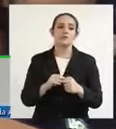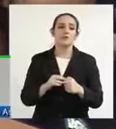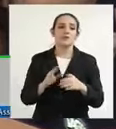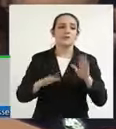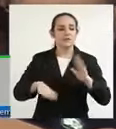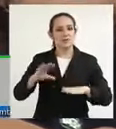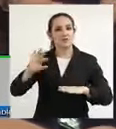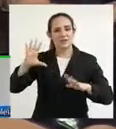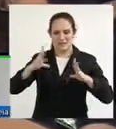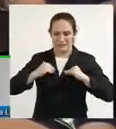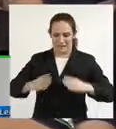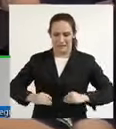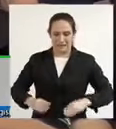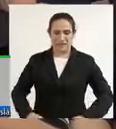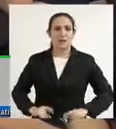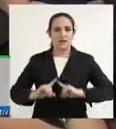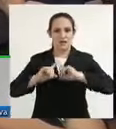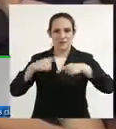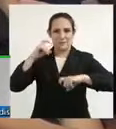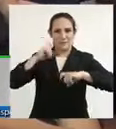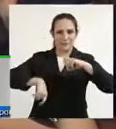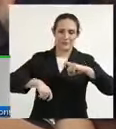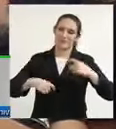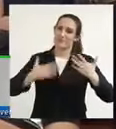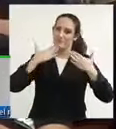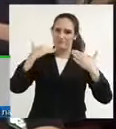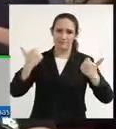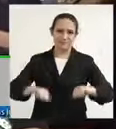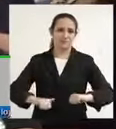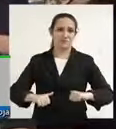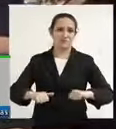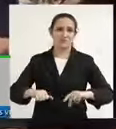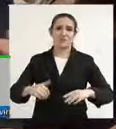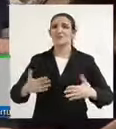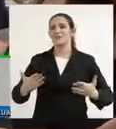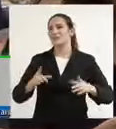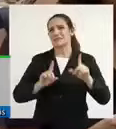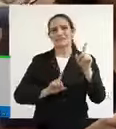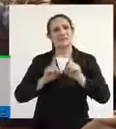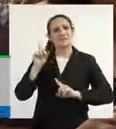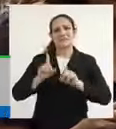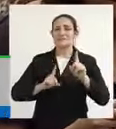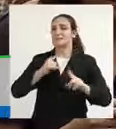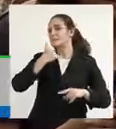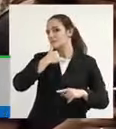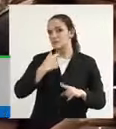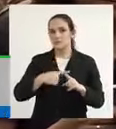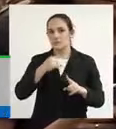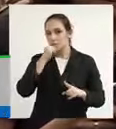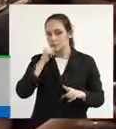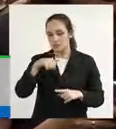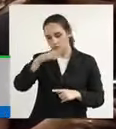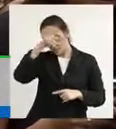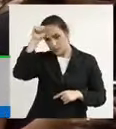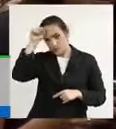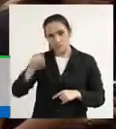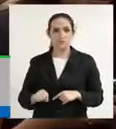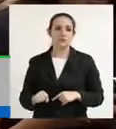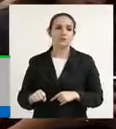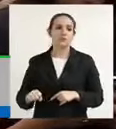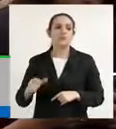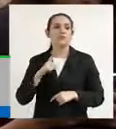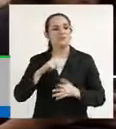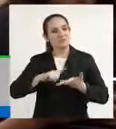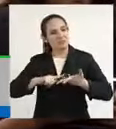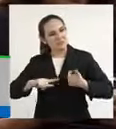mesmo estuprada. Mato Grosso do Sul vive nesse dilema a gente fica feliz de saber que apesar de todas as dificuldades que nós